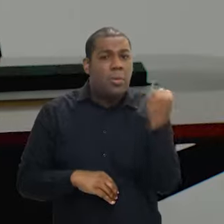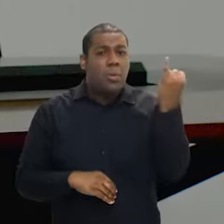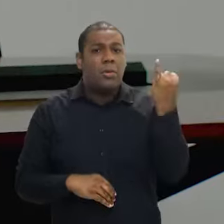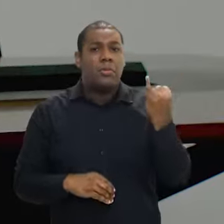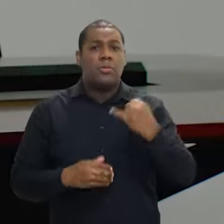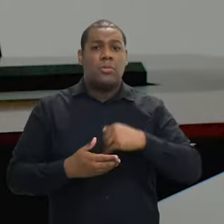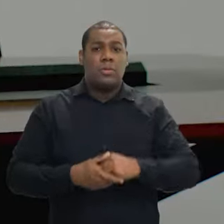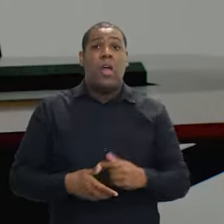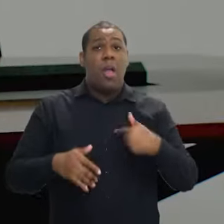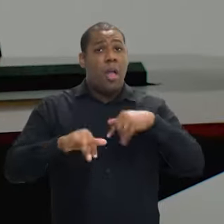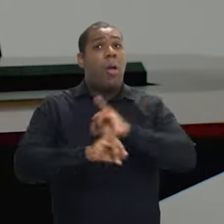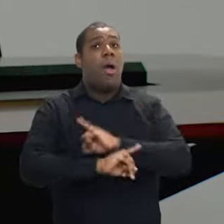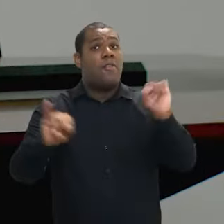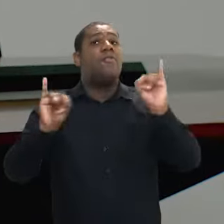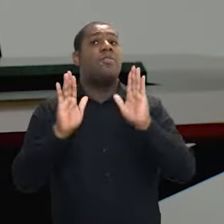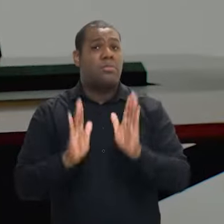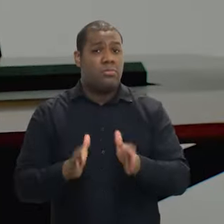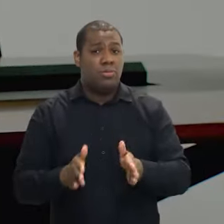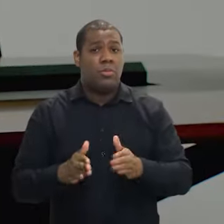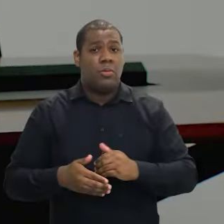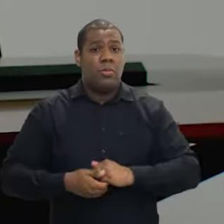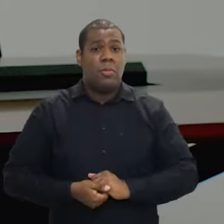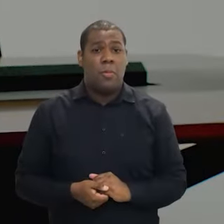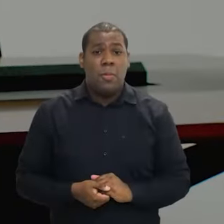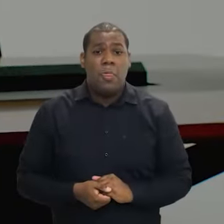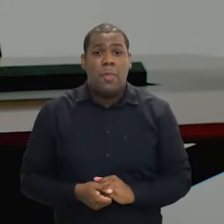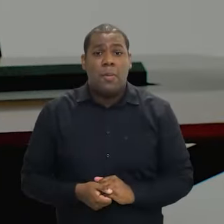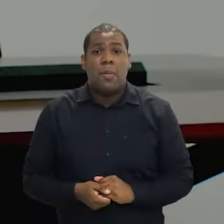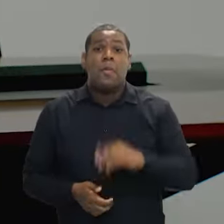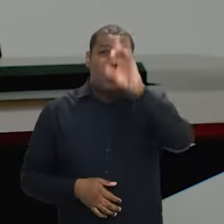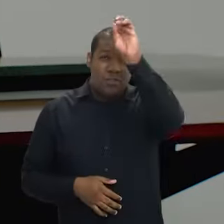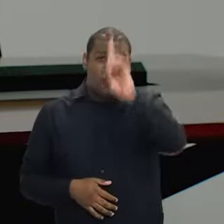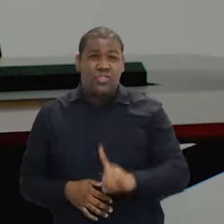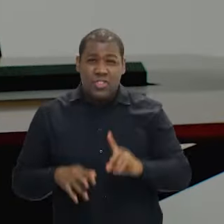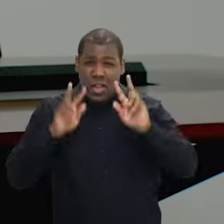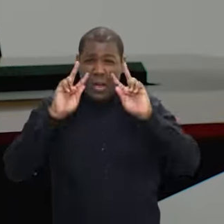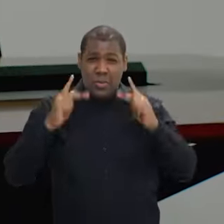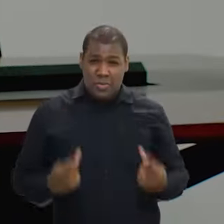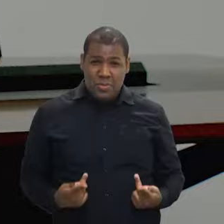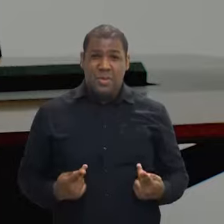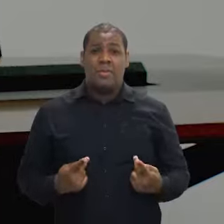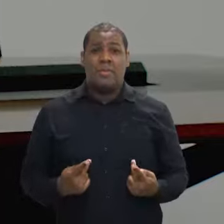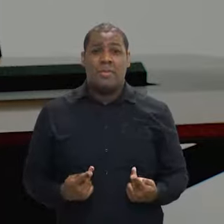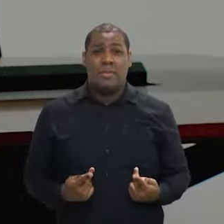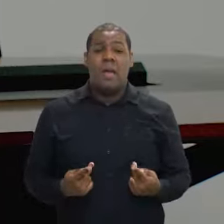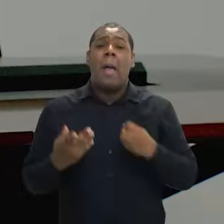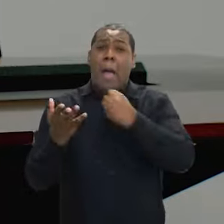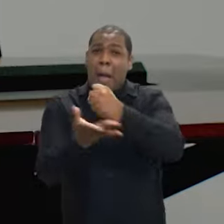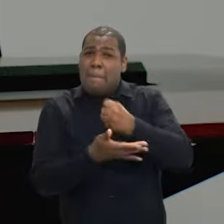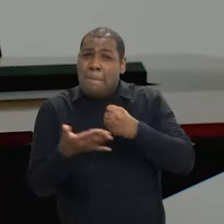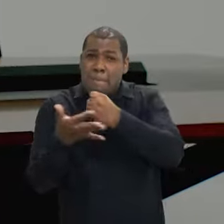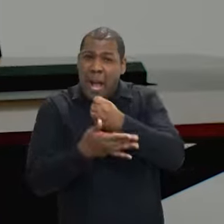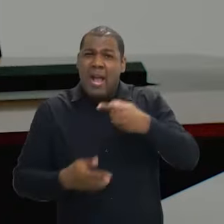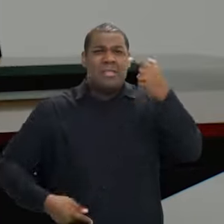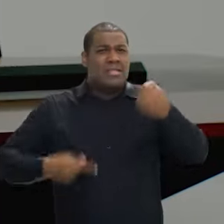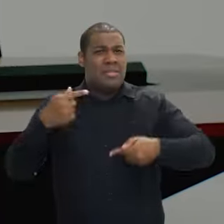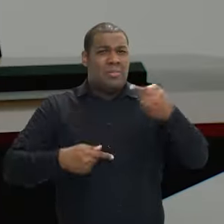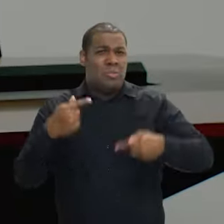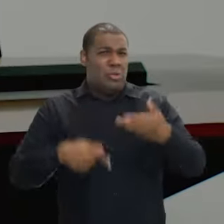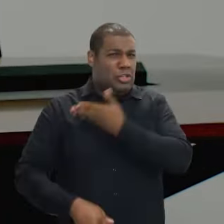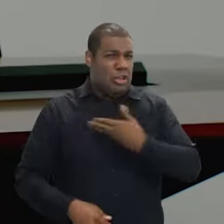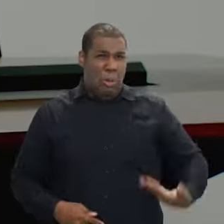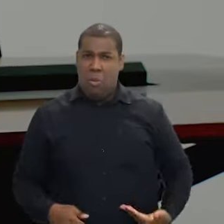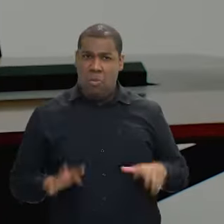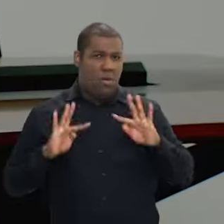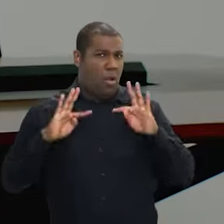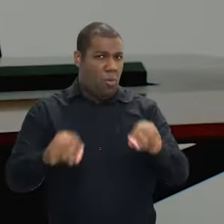Como eu já tinha mencionado, os direitos humanos constituem a base de todas as políticas